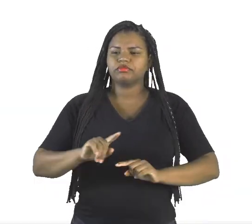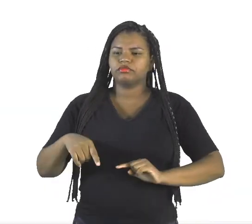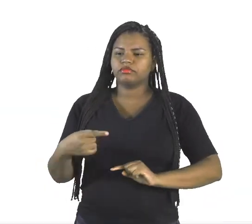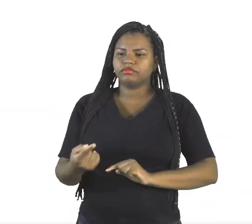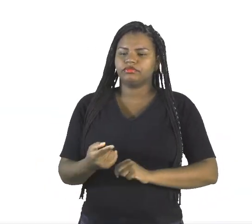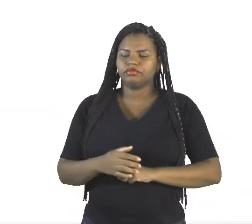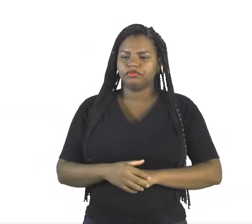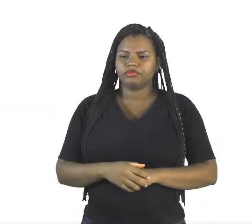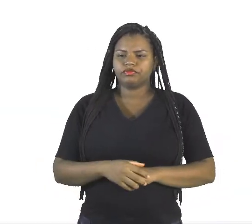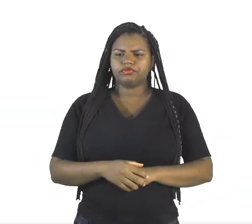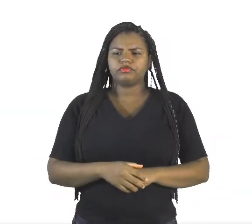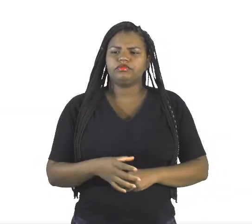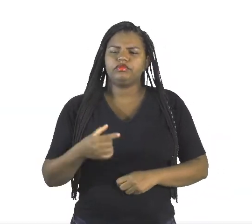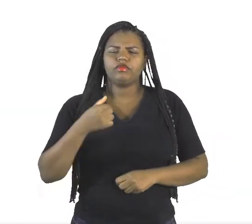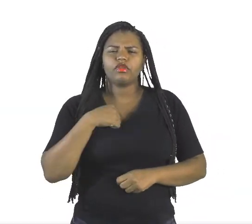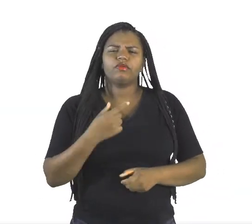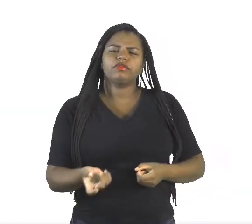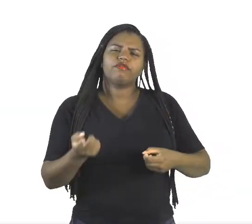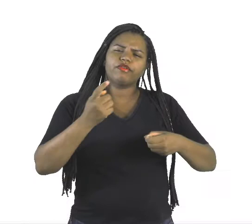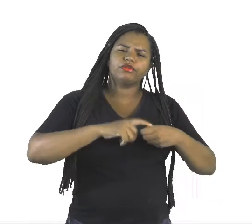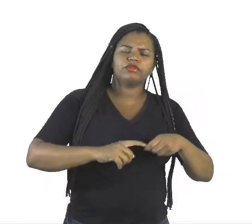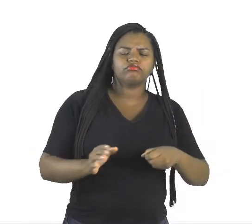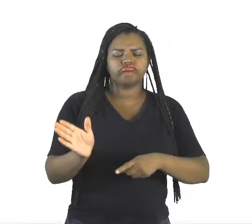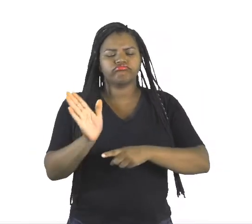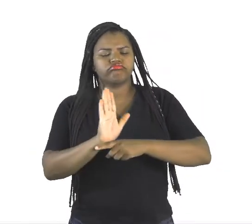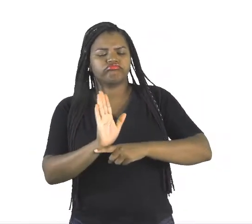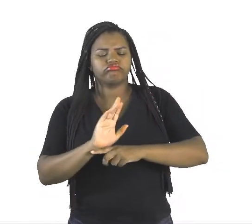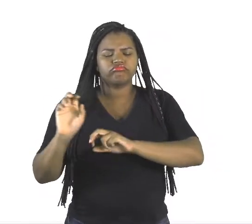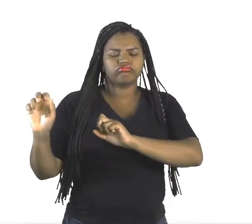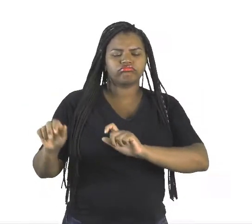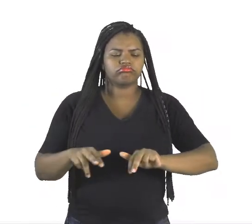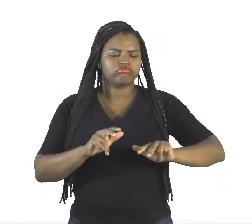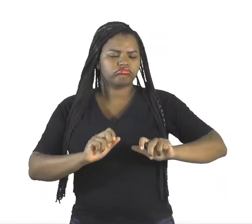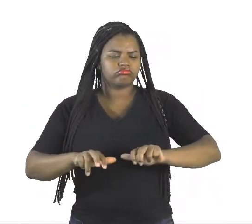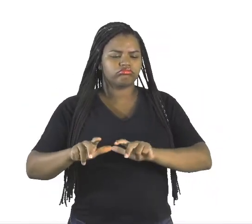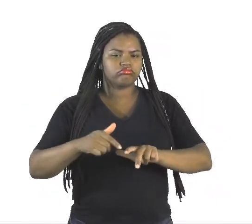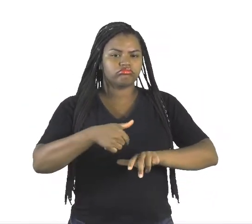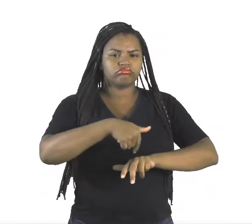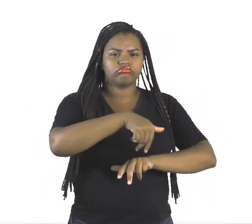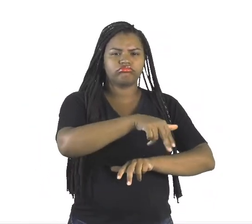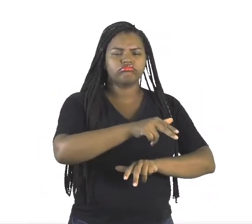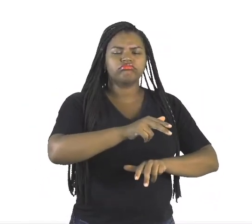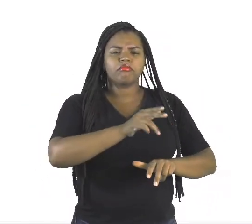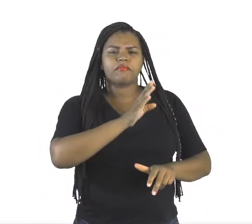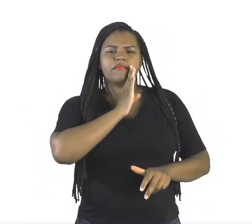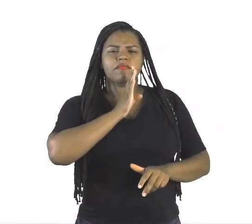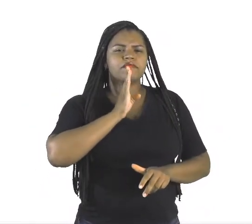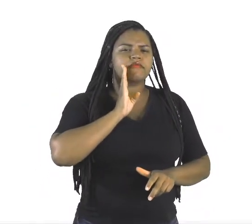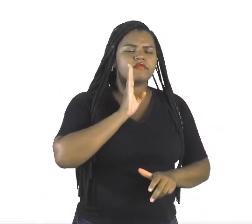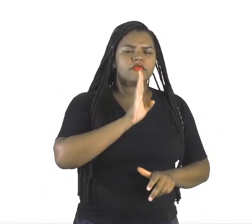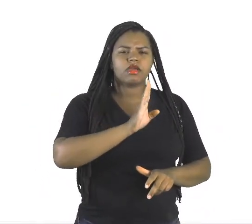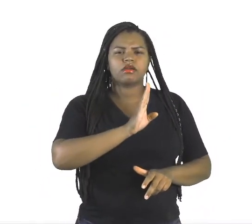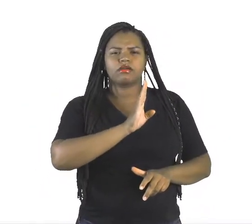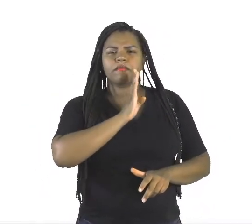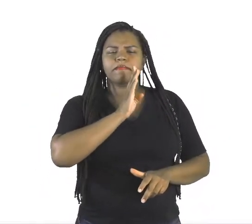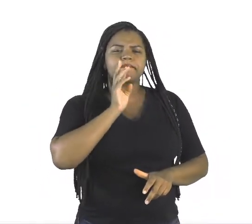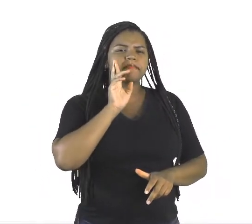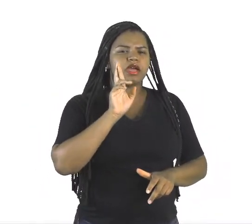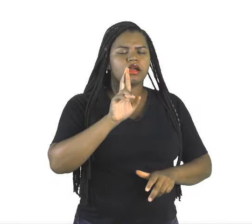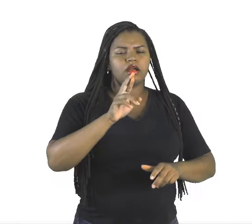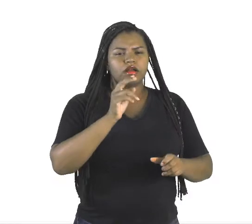Próximo. Estávamos voltando do cinema e íamos a um bar para encontrarmos o quê? Alguns amigos.